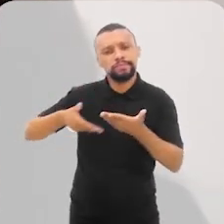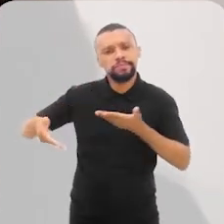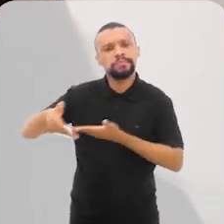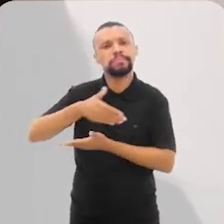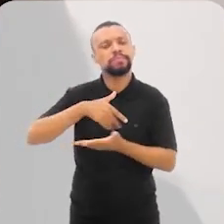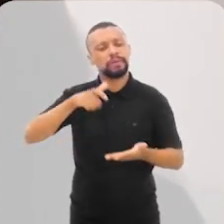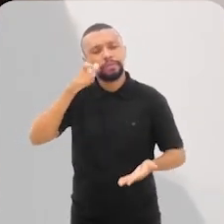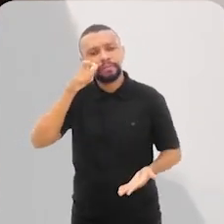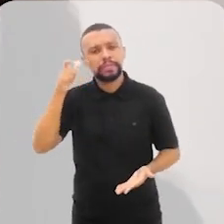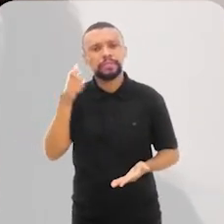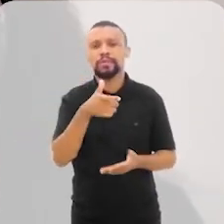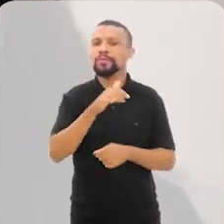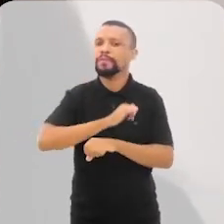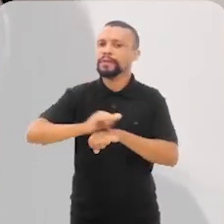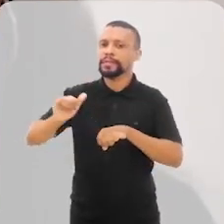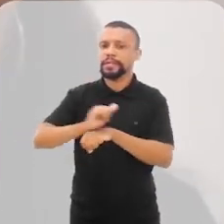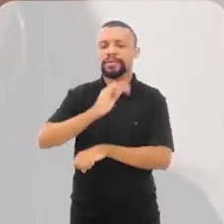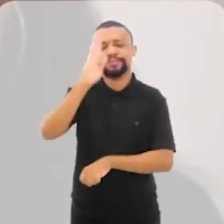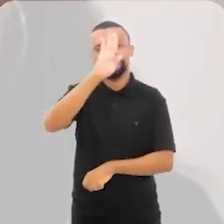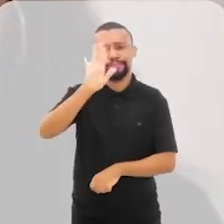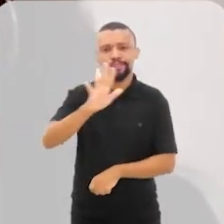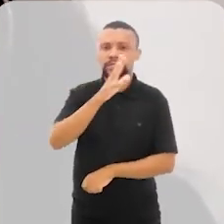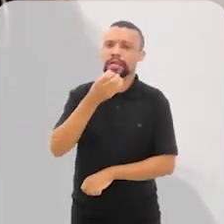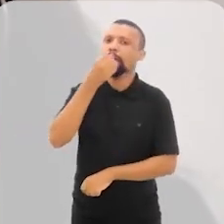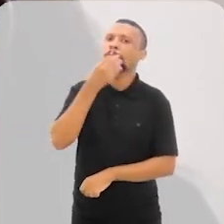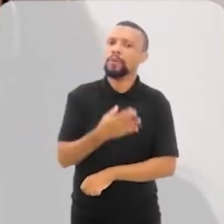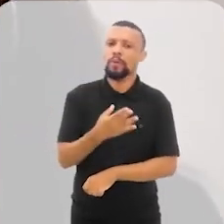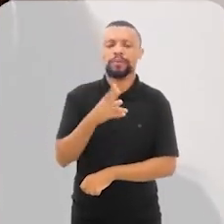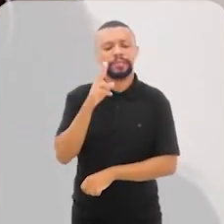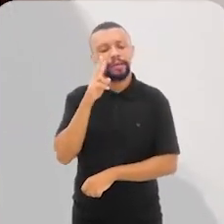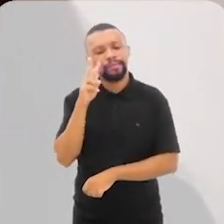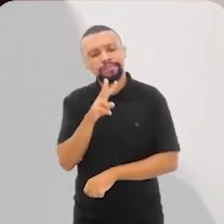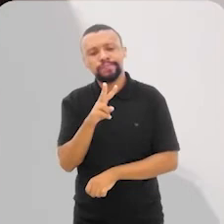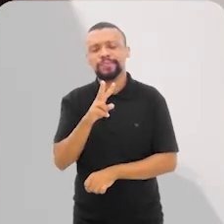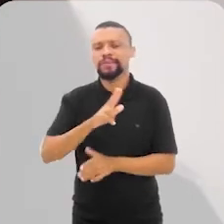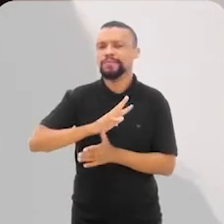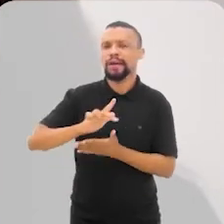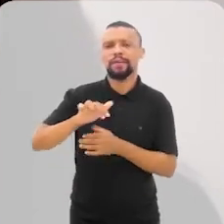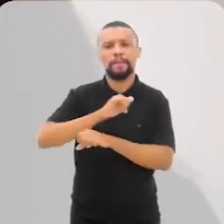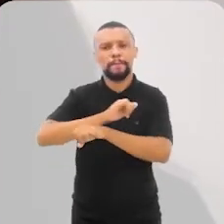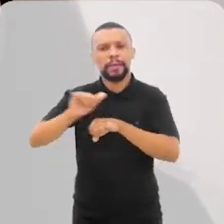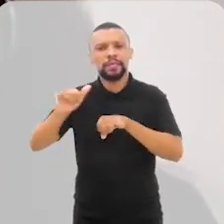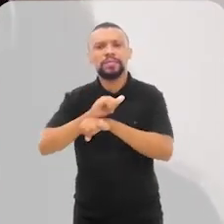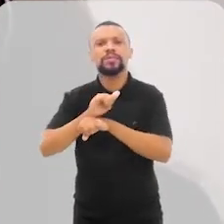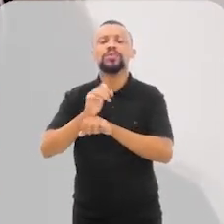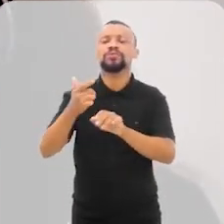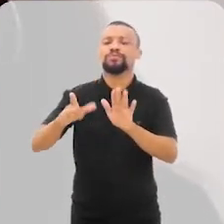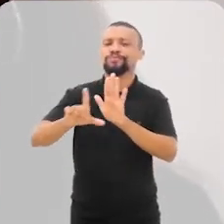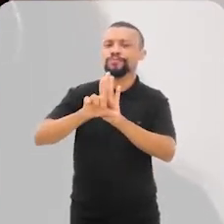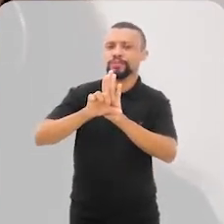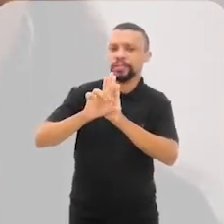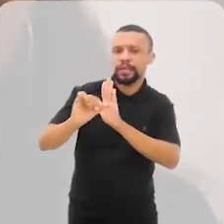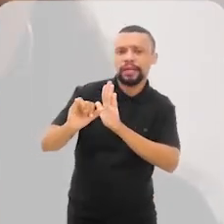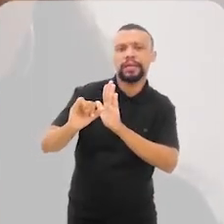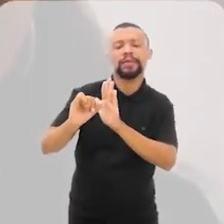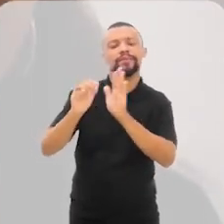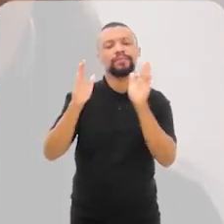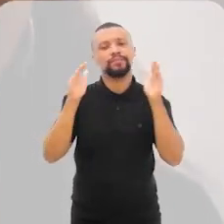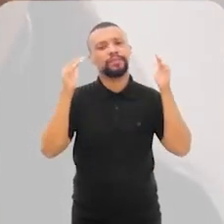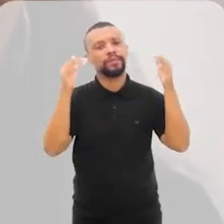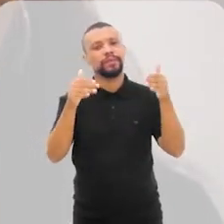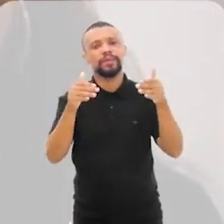mais interessante da estratégia nacional, que vale a pena estar olhando, Tem vários mecanismos juntos, tem legislação que foi para